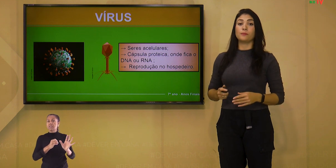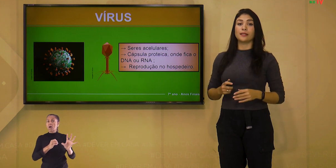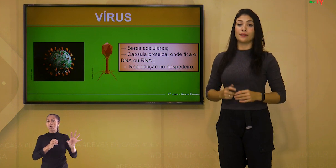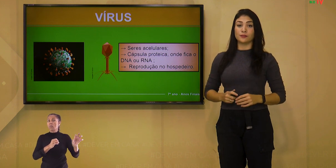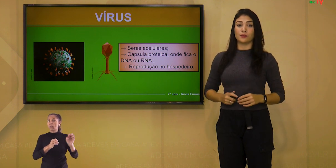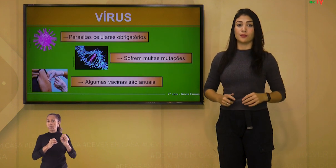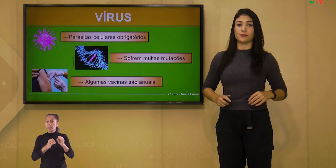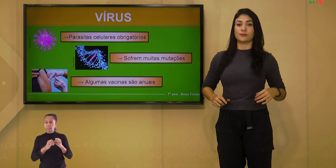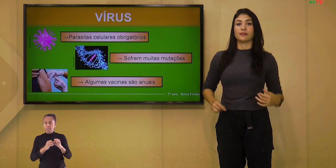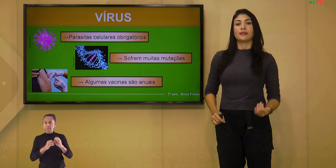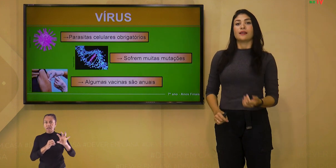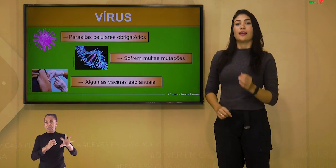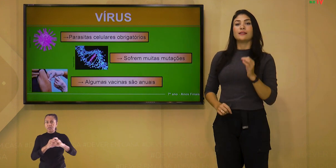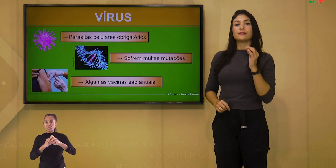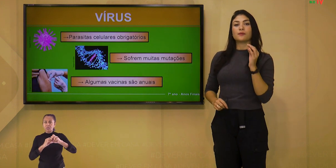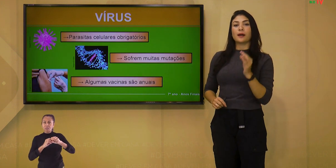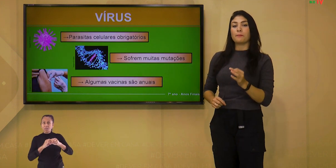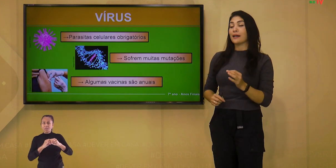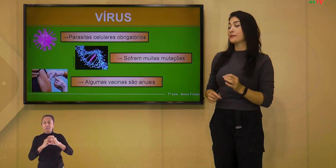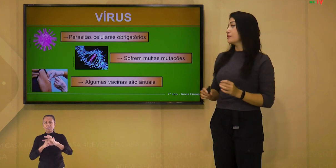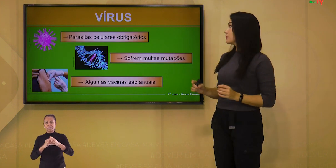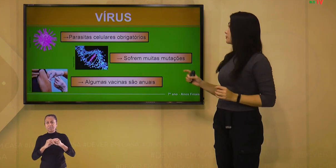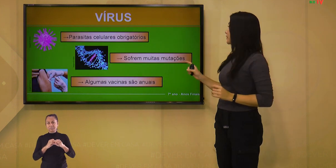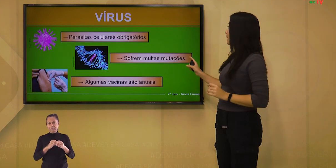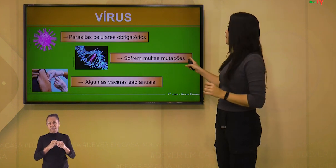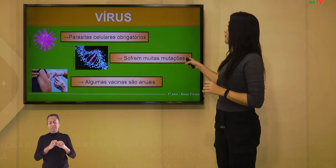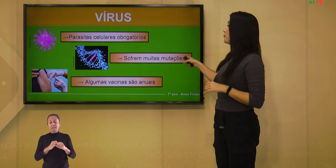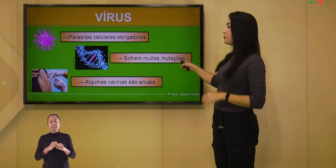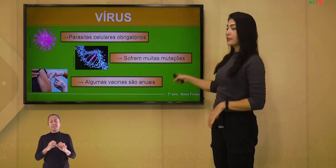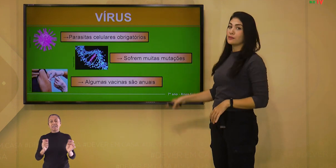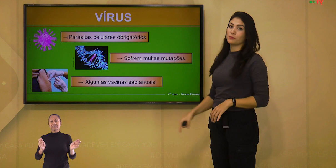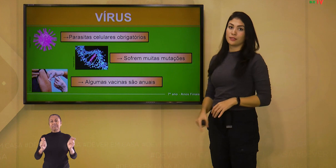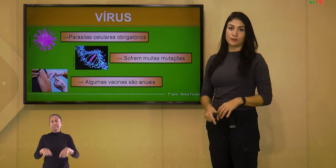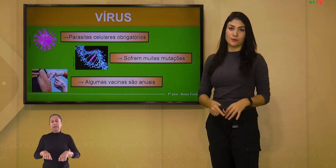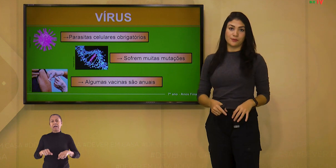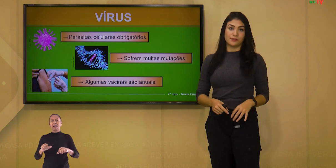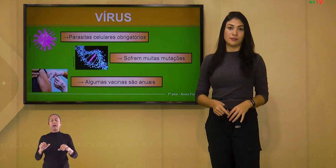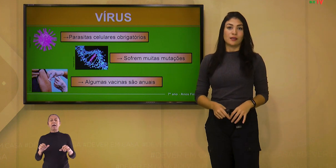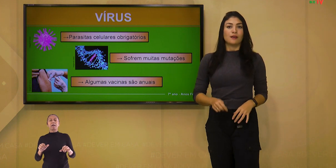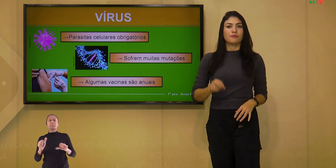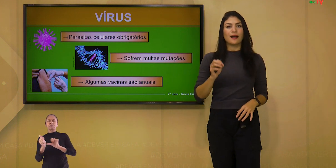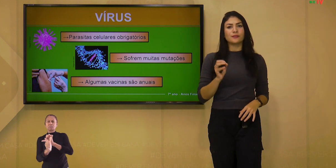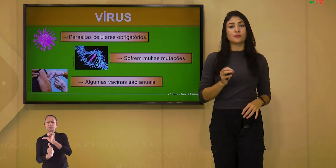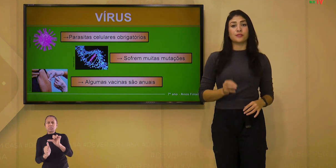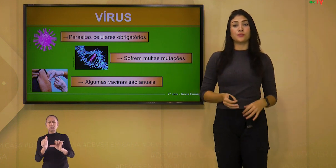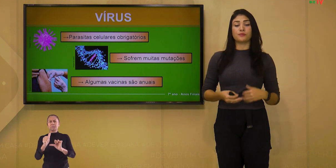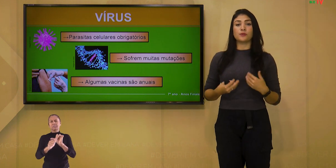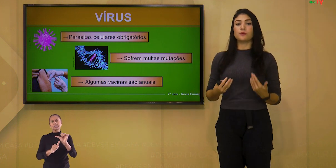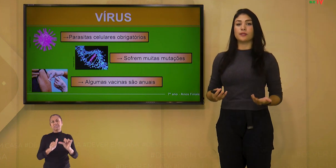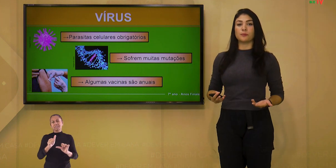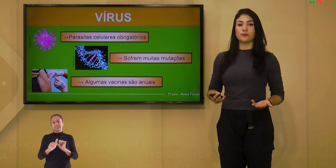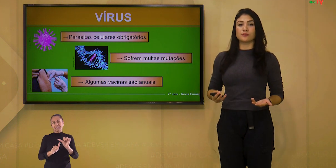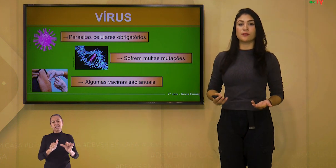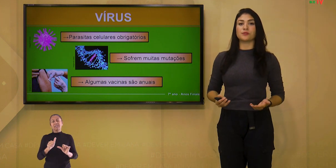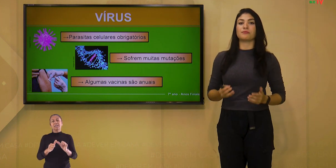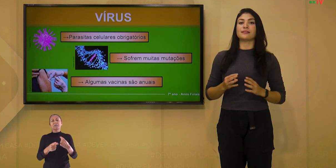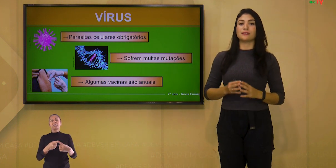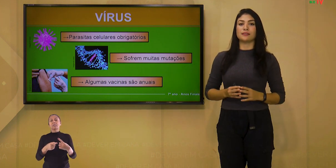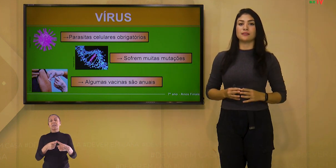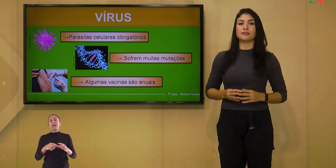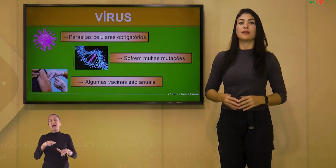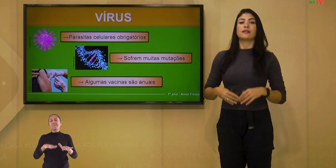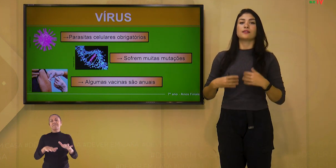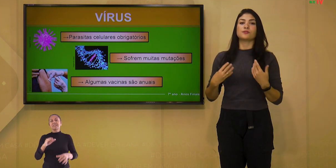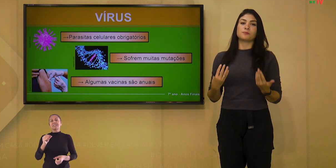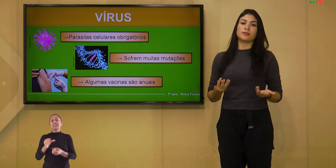obrigatórios. Eles são capazes de sofrer muitas mutações, fato que dificulta a produção de